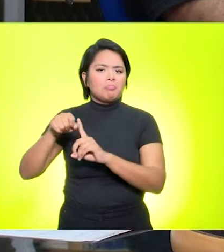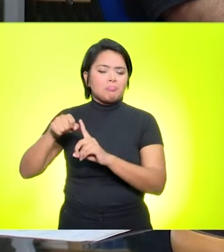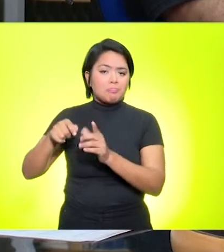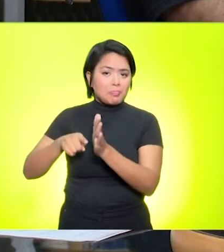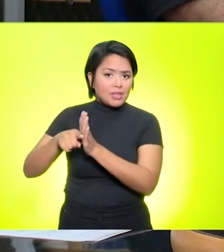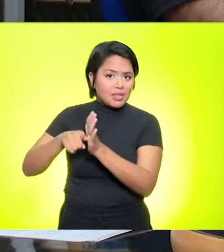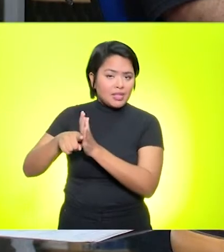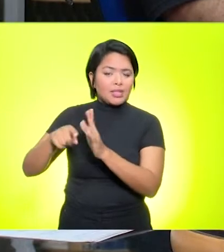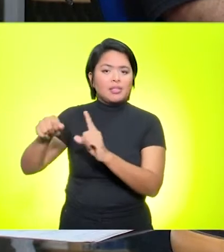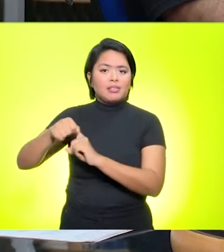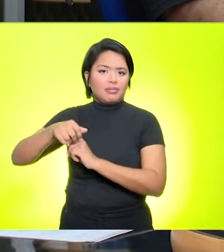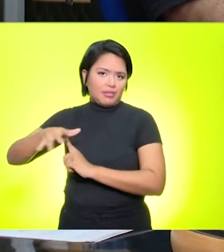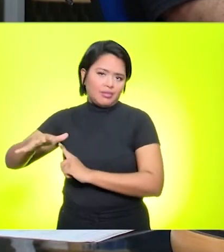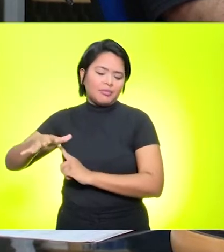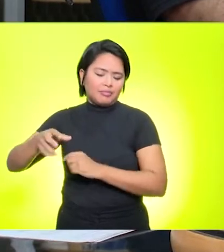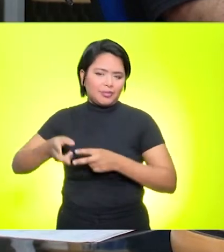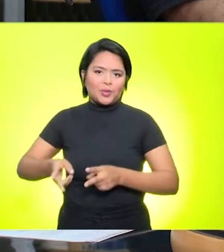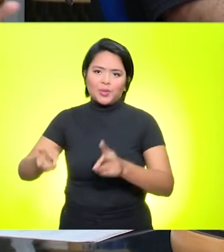pesquisa.